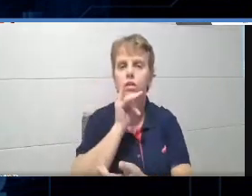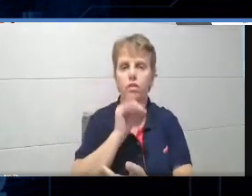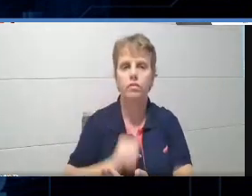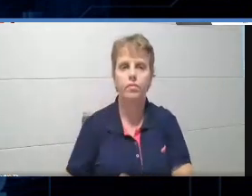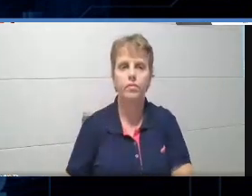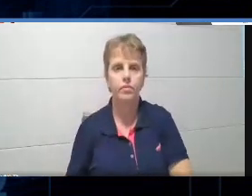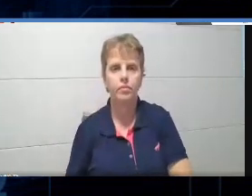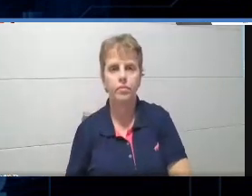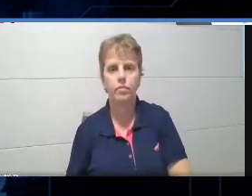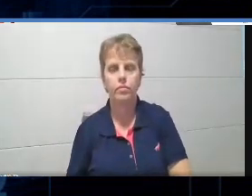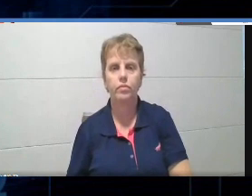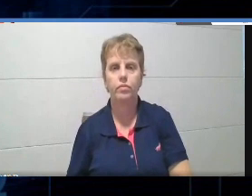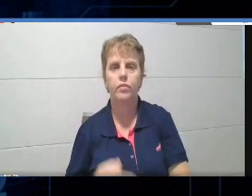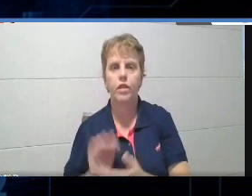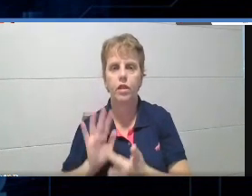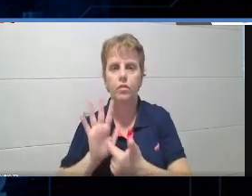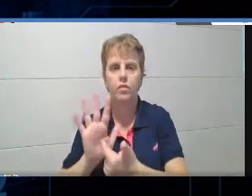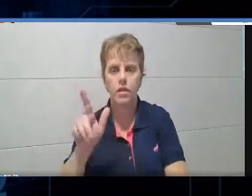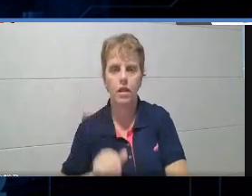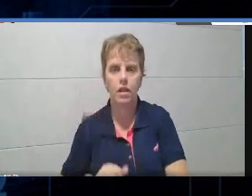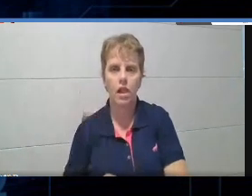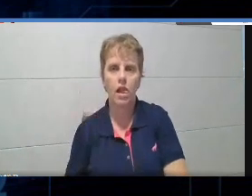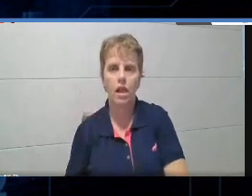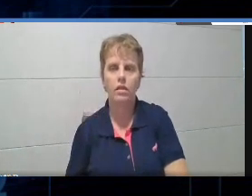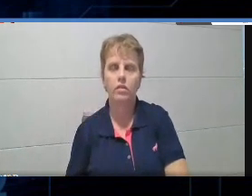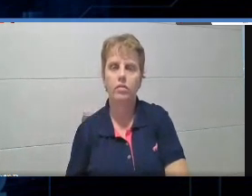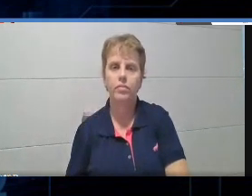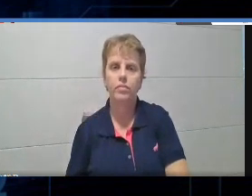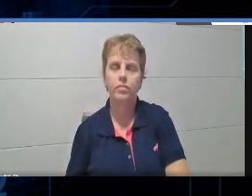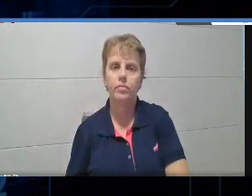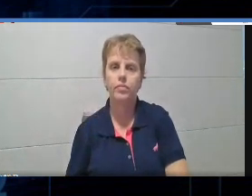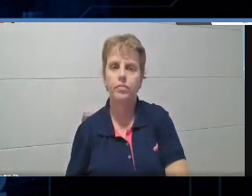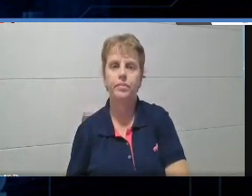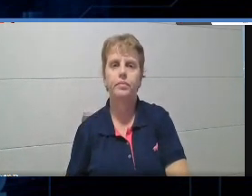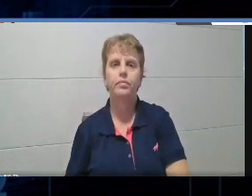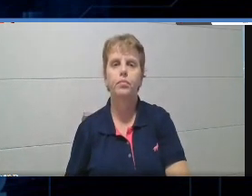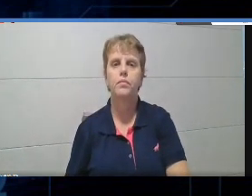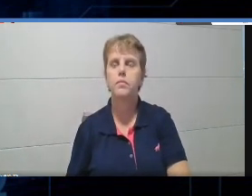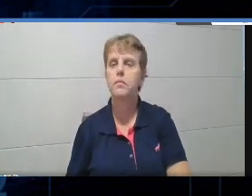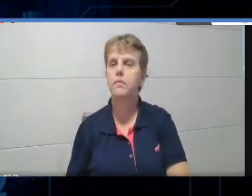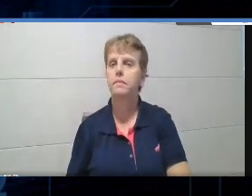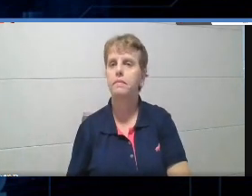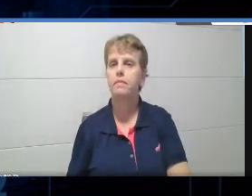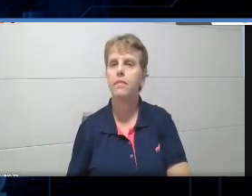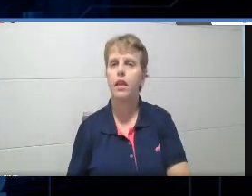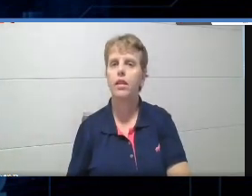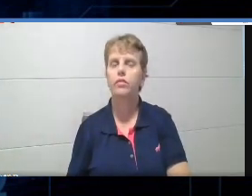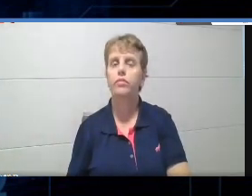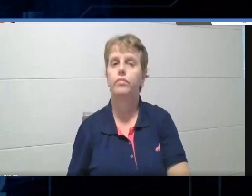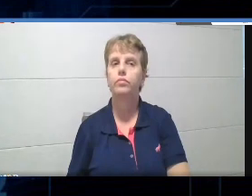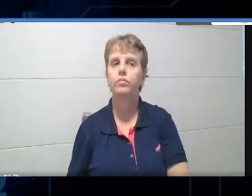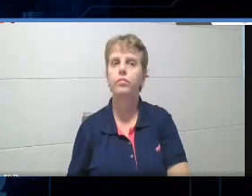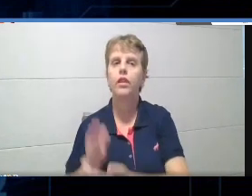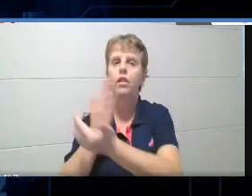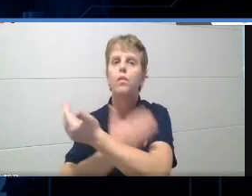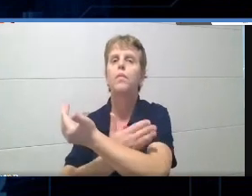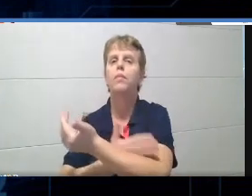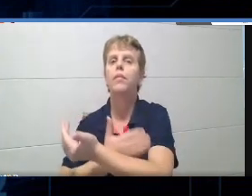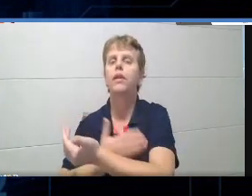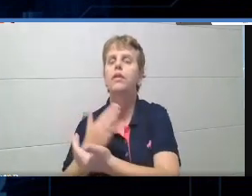mostrar aqui pra vocês, é, rapidamente, um, um arquivo, com algumas,